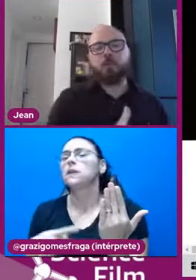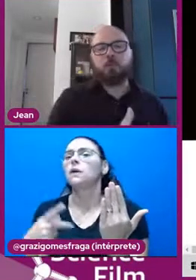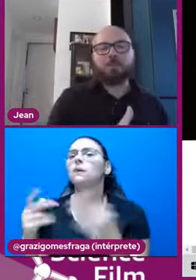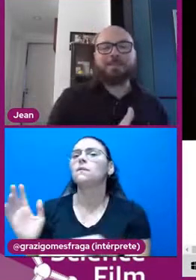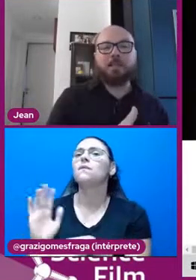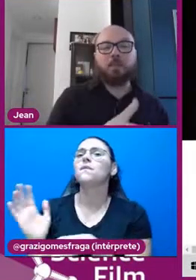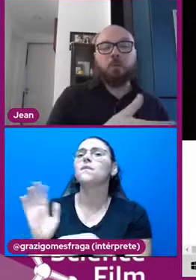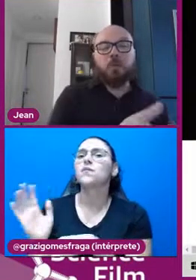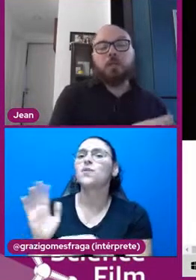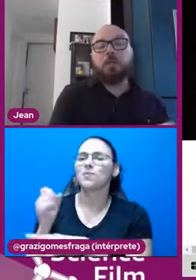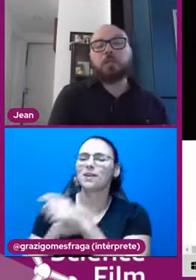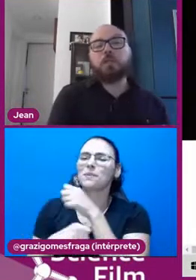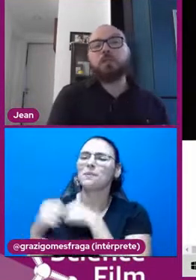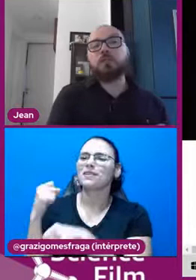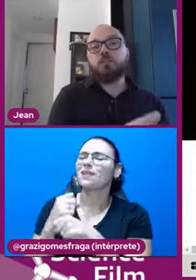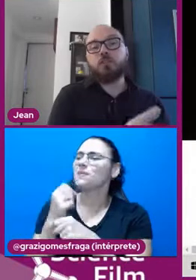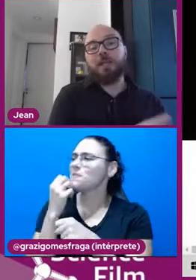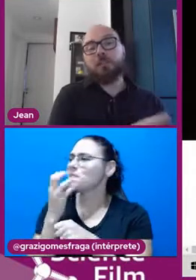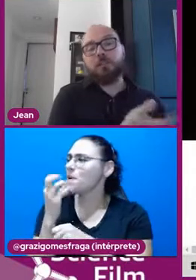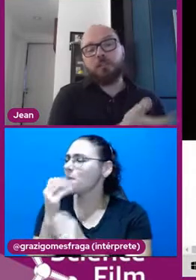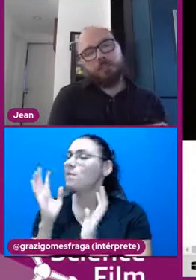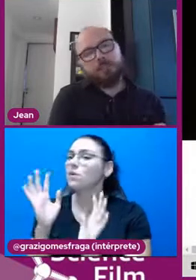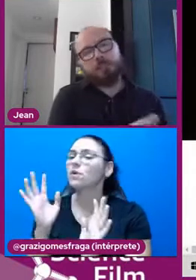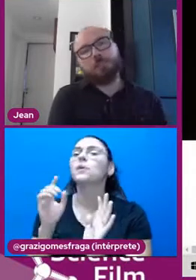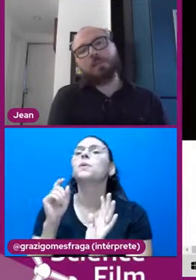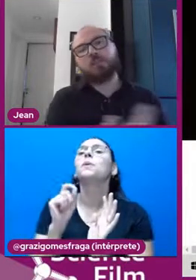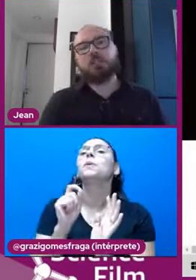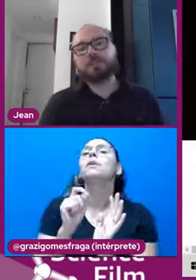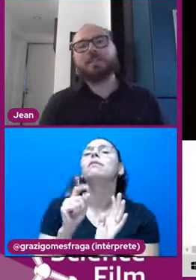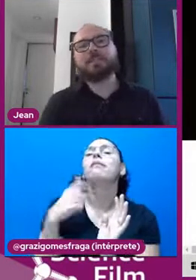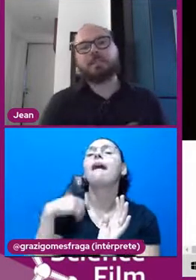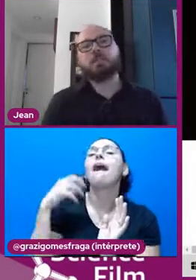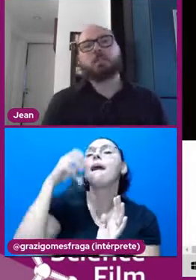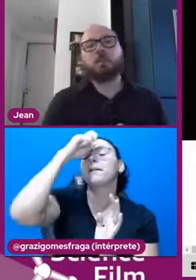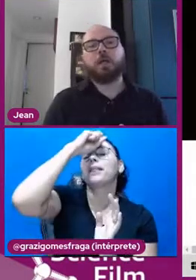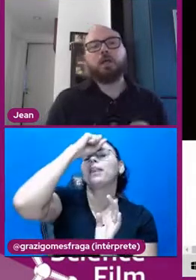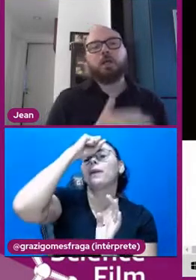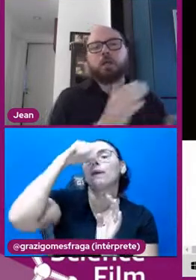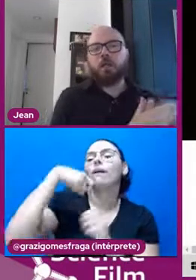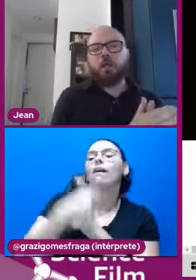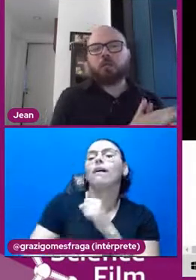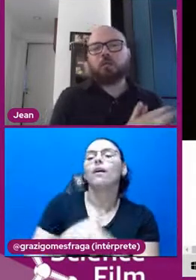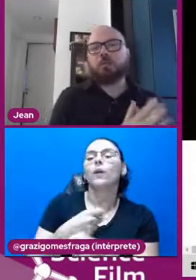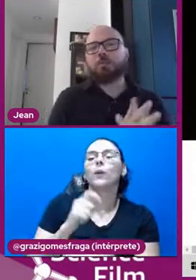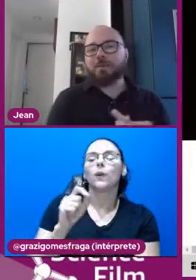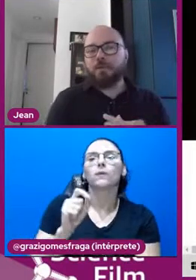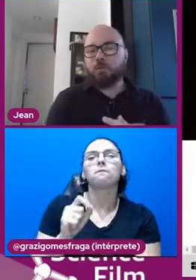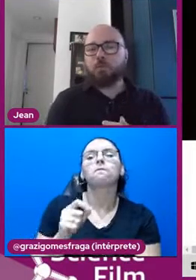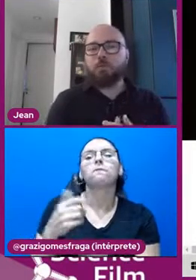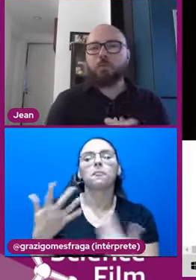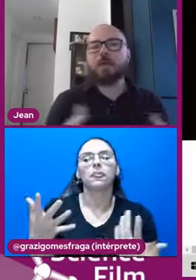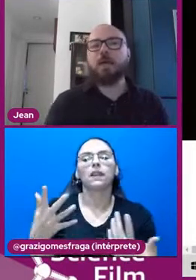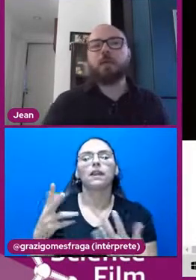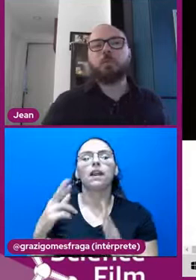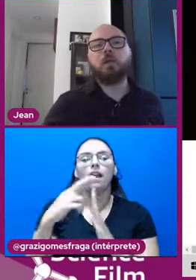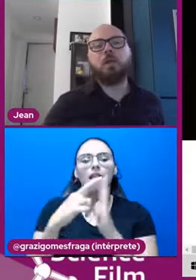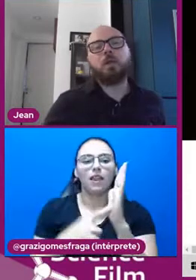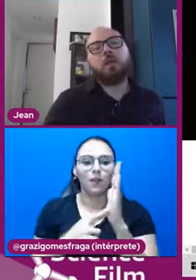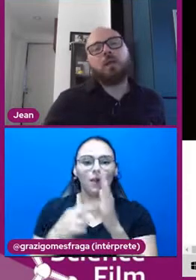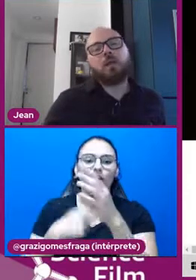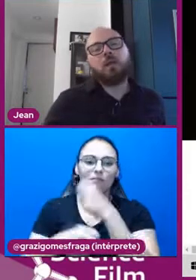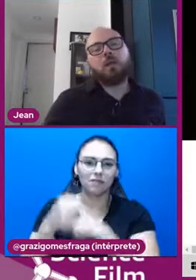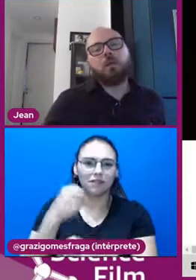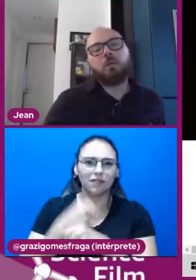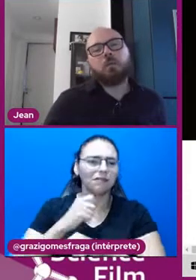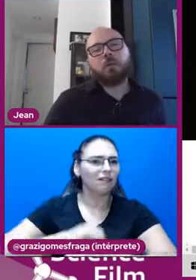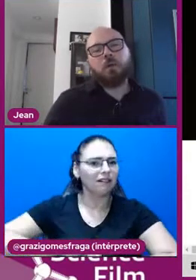foram feitas no ano passado e o que a gente traz de lição aprendida para esse ano, né? E no relatório do ano passado ficou bem claro, né?